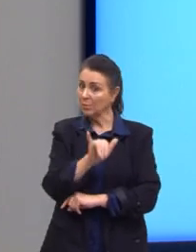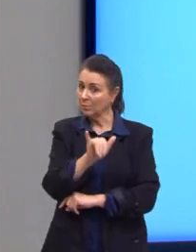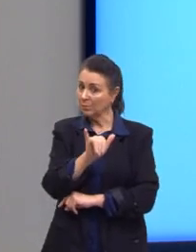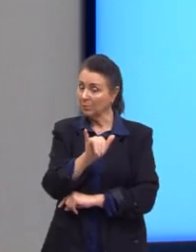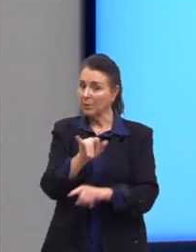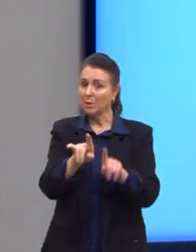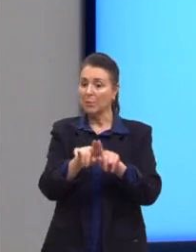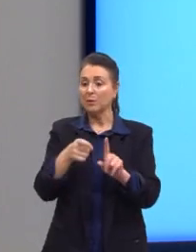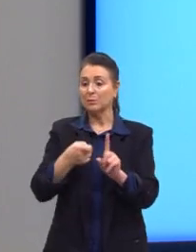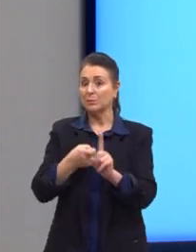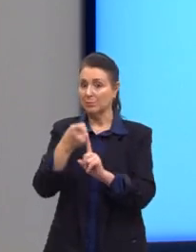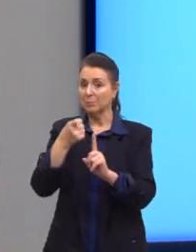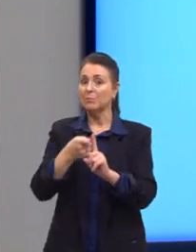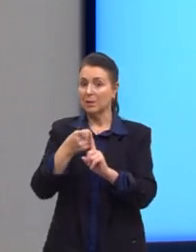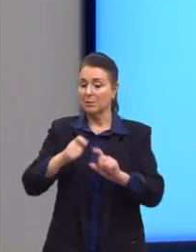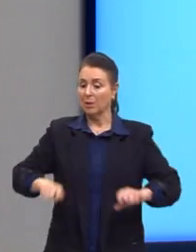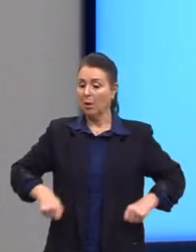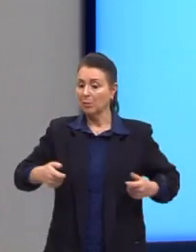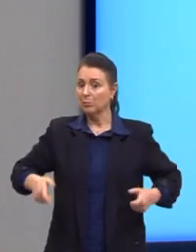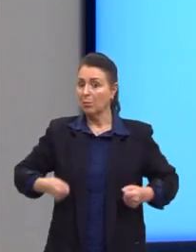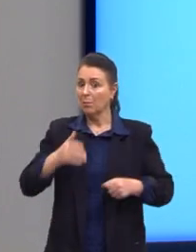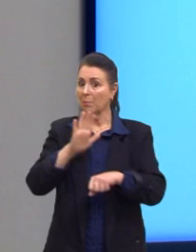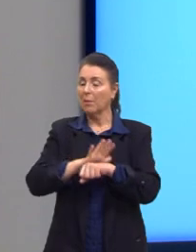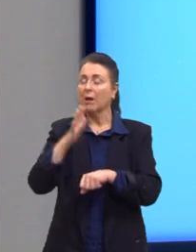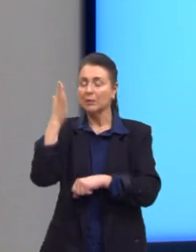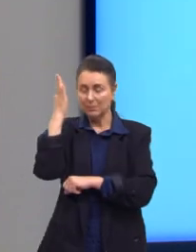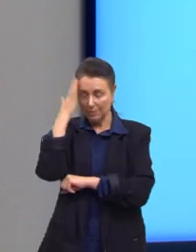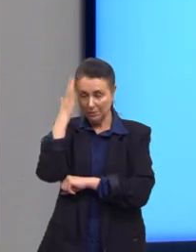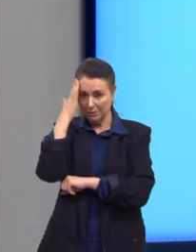mas o mês que ocorreu o maior gasto, nós sabemos.